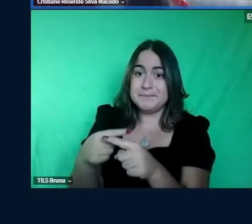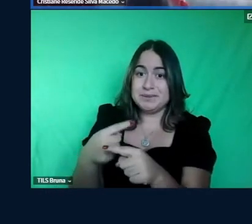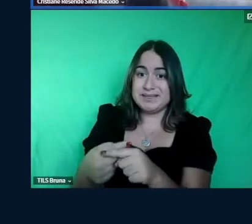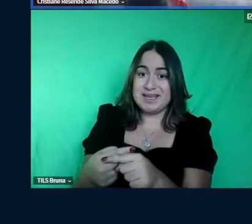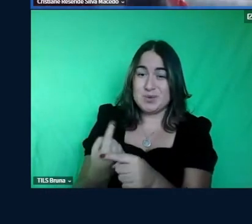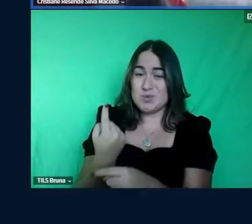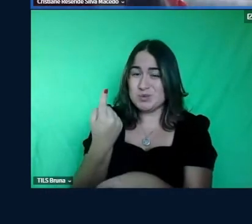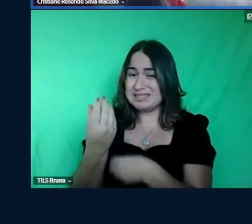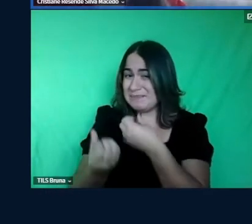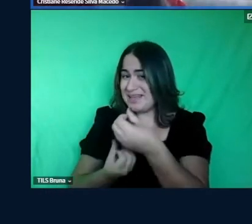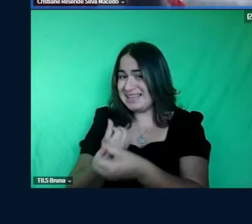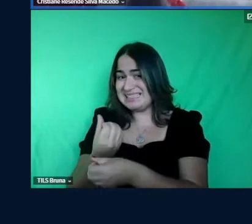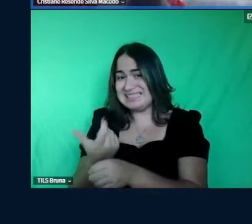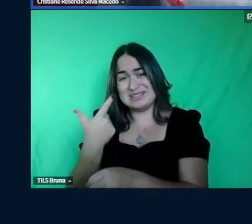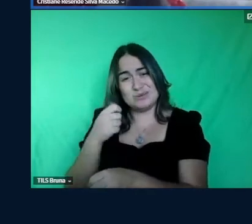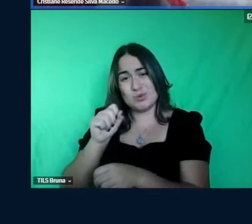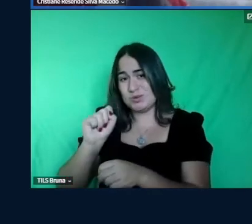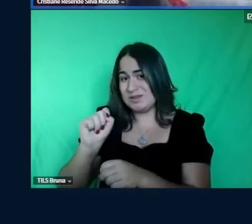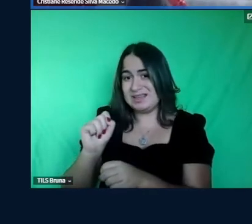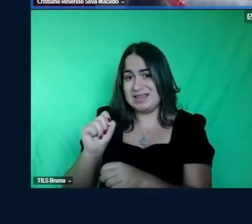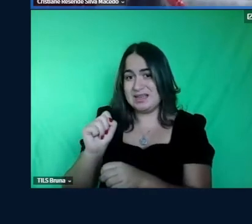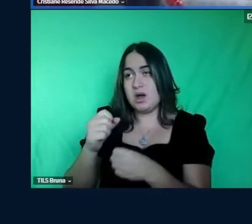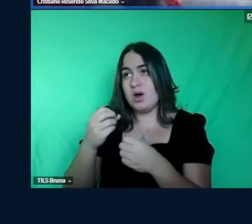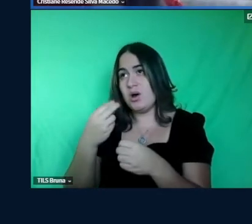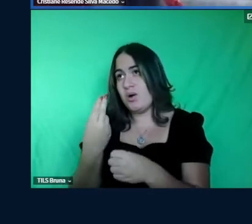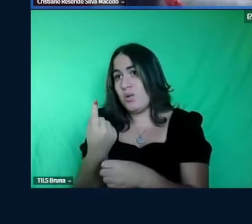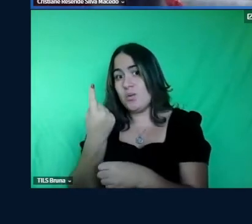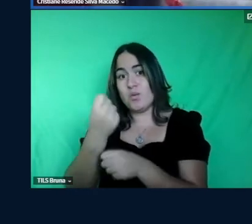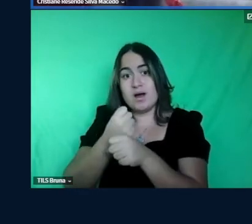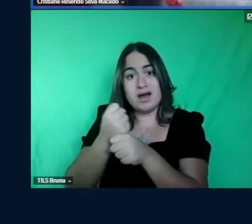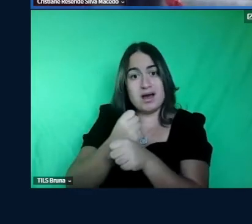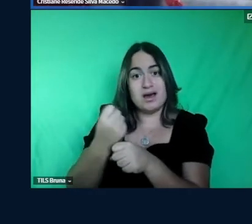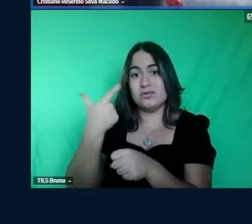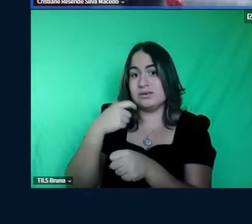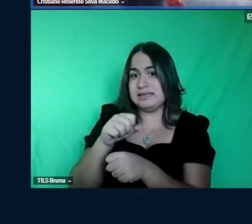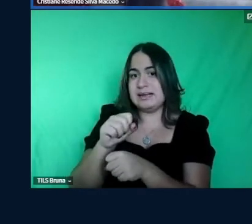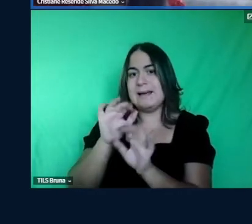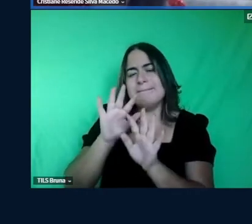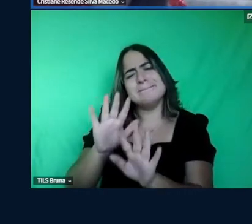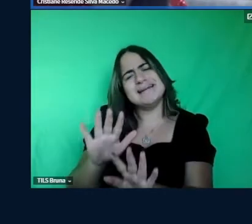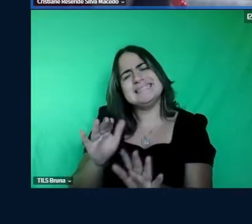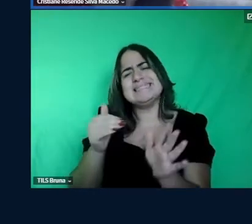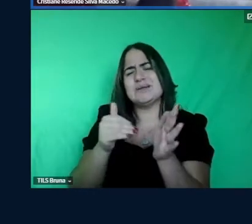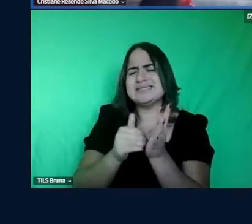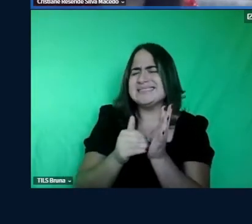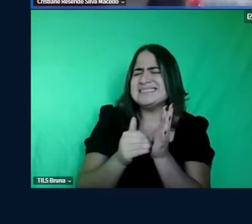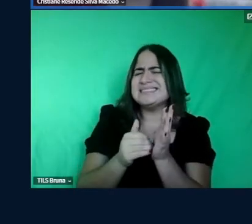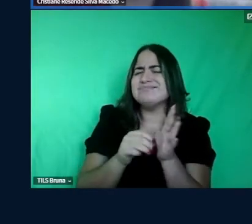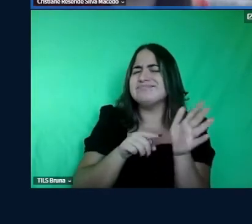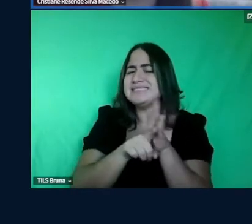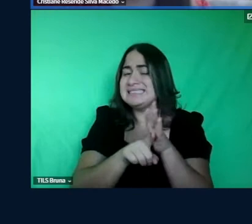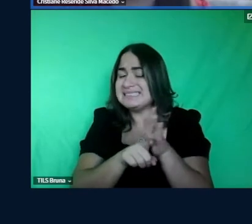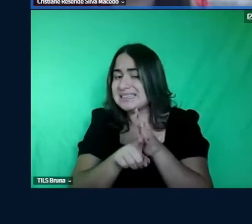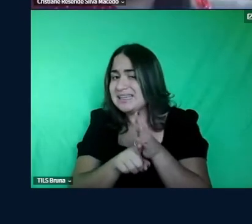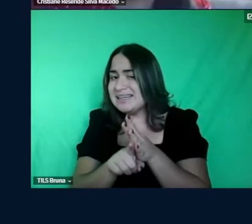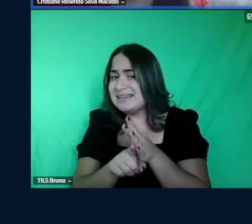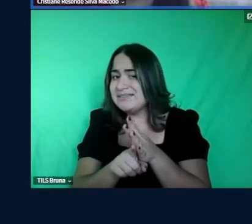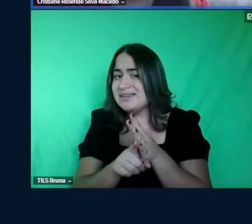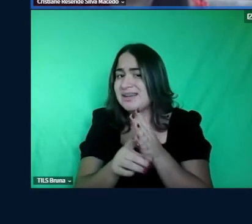semestre não dá ou um ano não dá mas eu até planejava coletar os dados durante um ano né